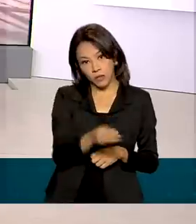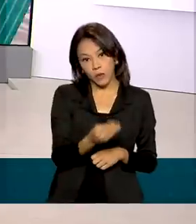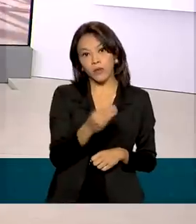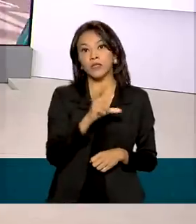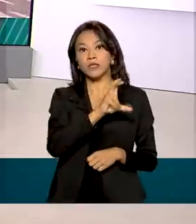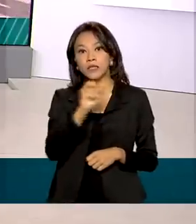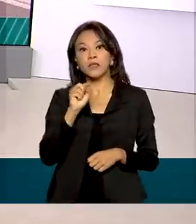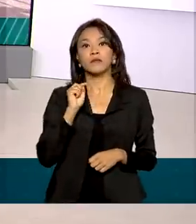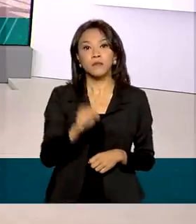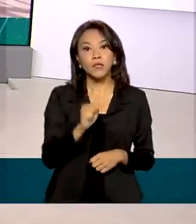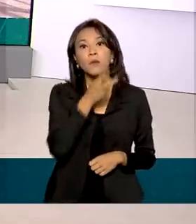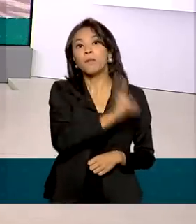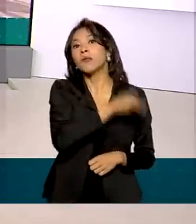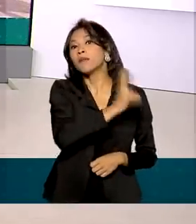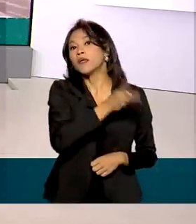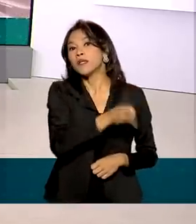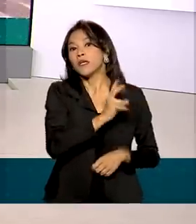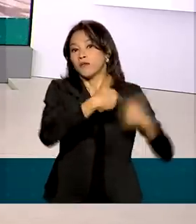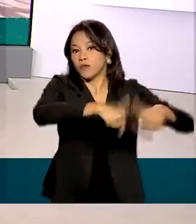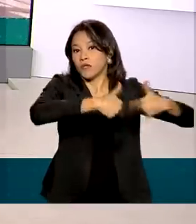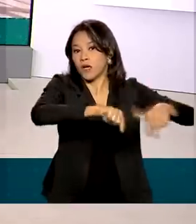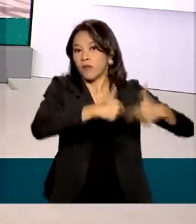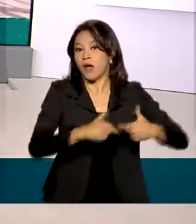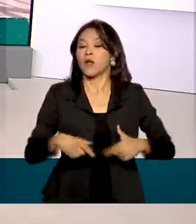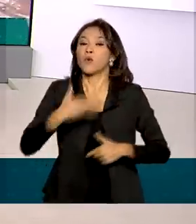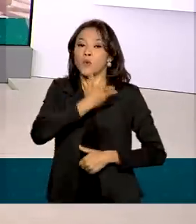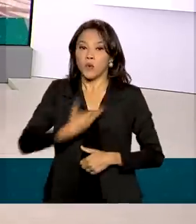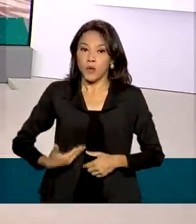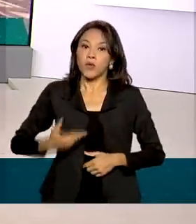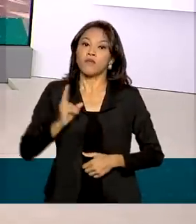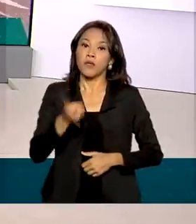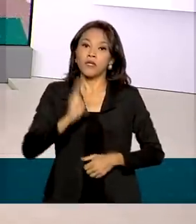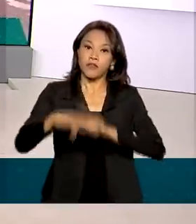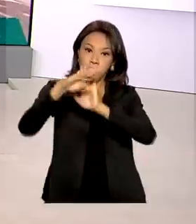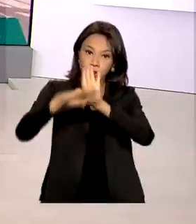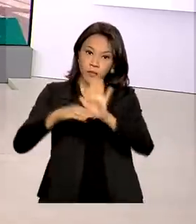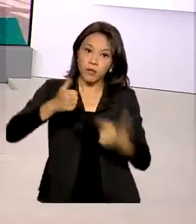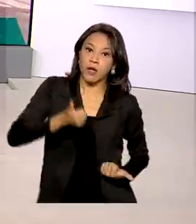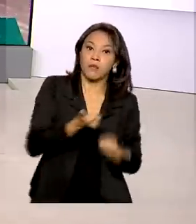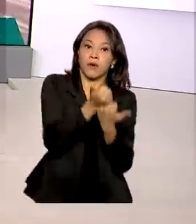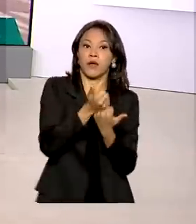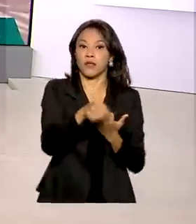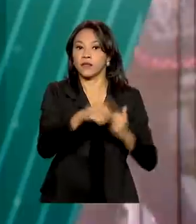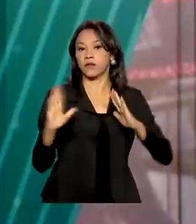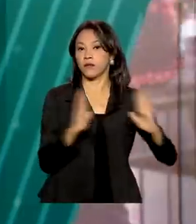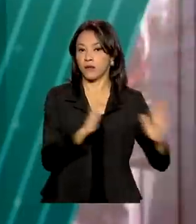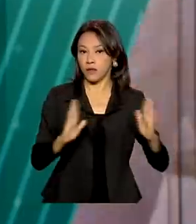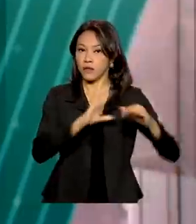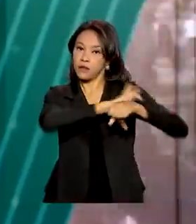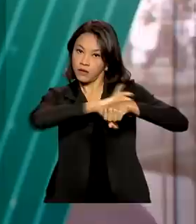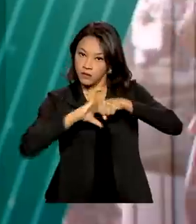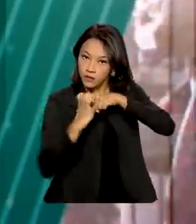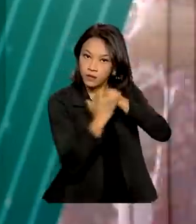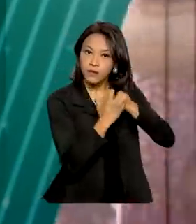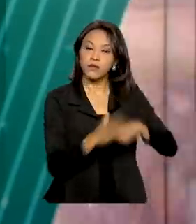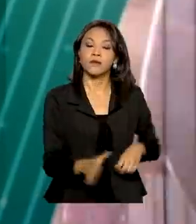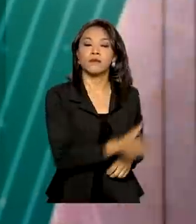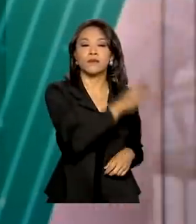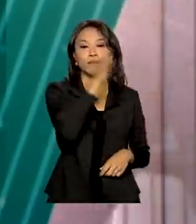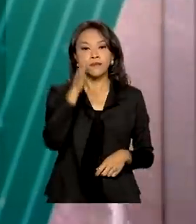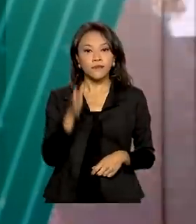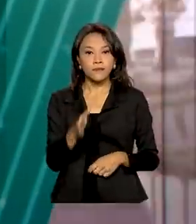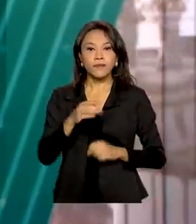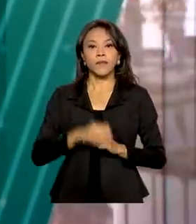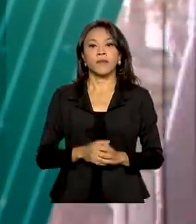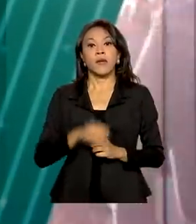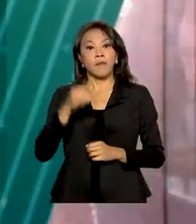trabalho mantidas. O programa ofereceu medidas trabalhistas para enfrentamento à pandemia. Para conter o surto